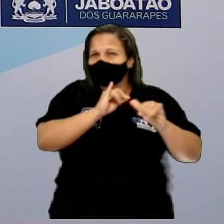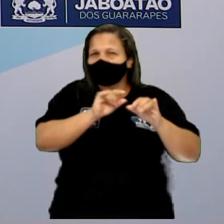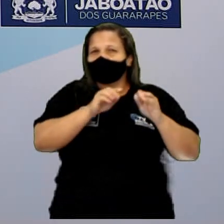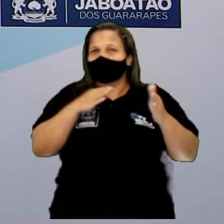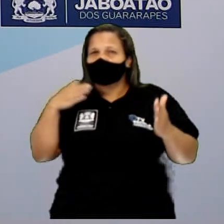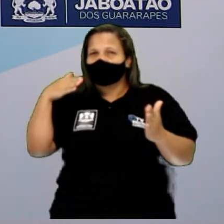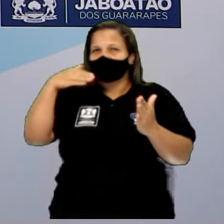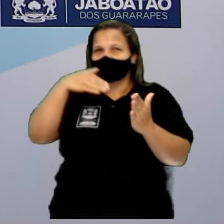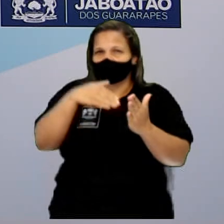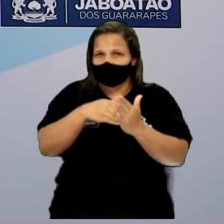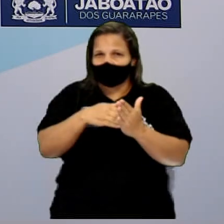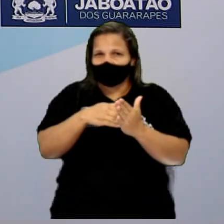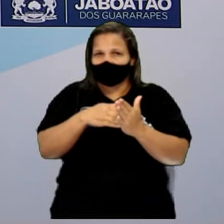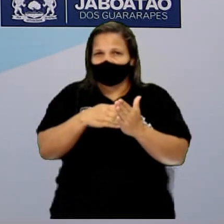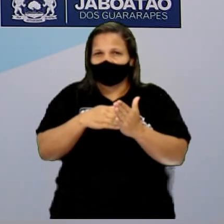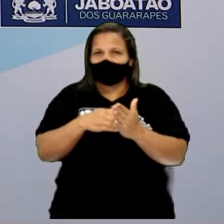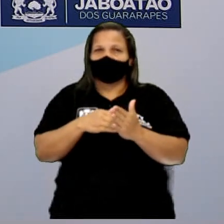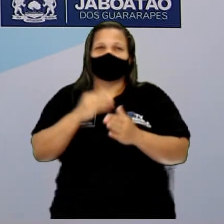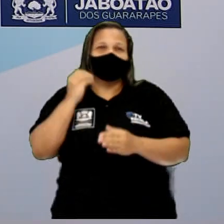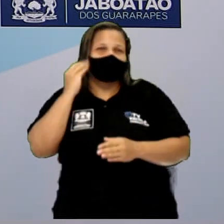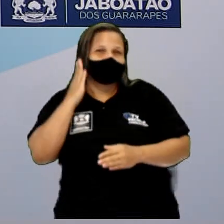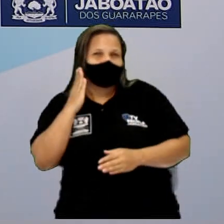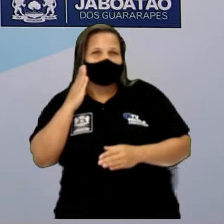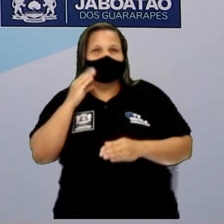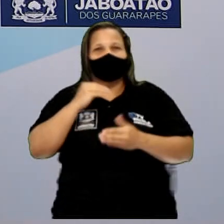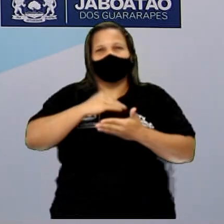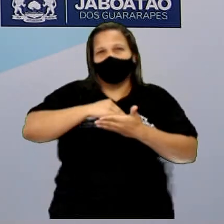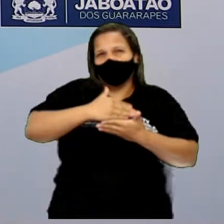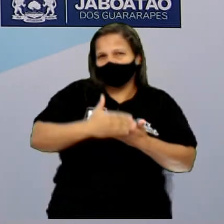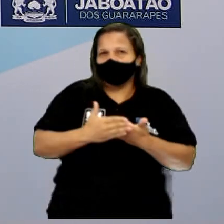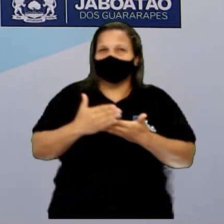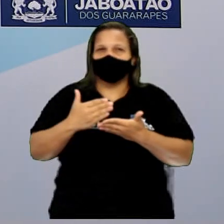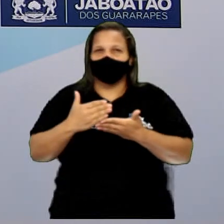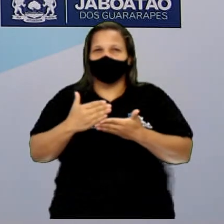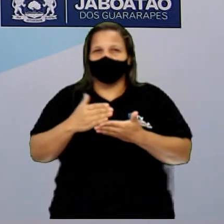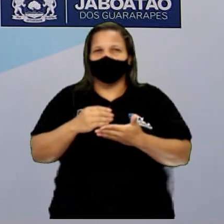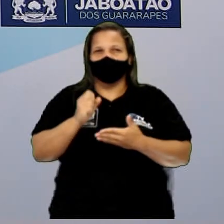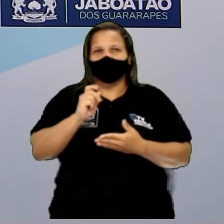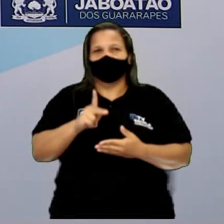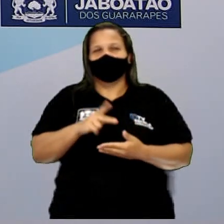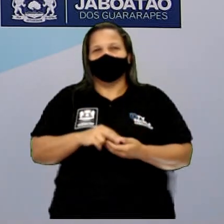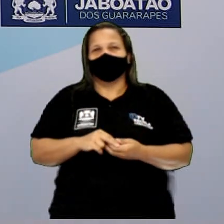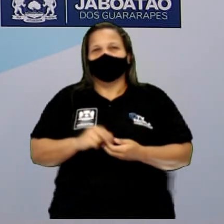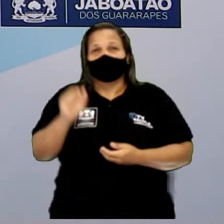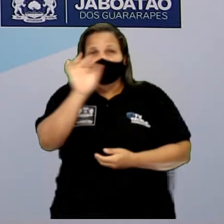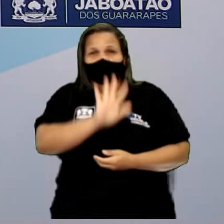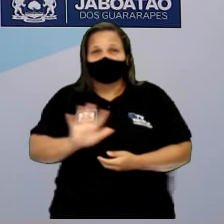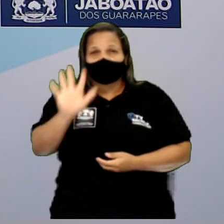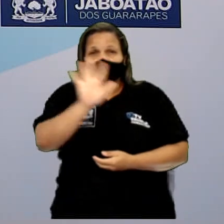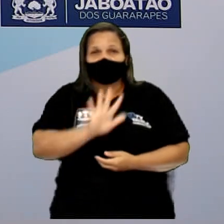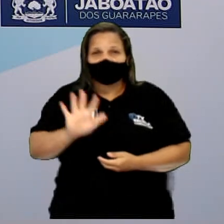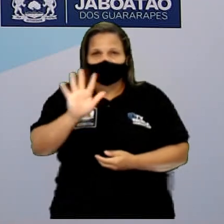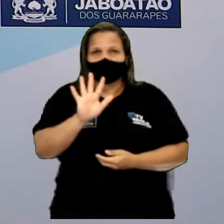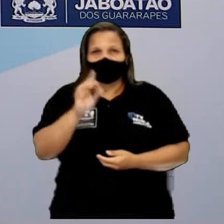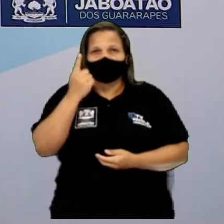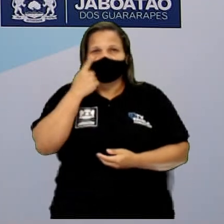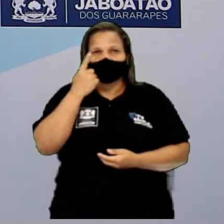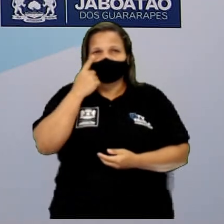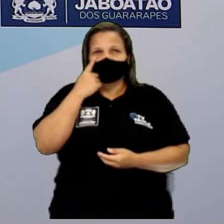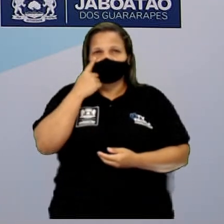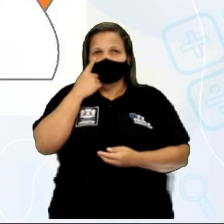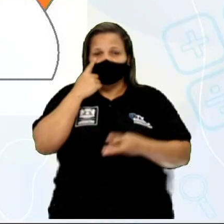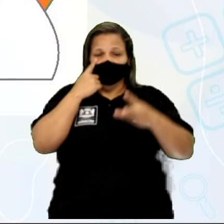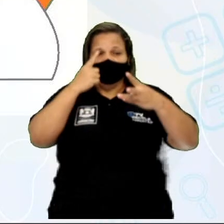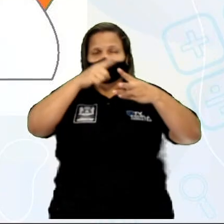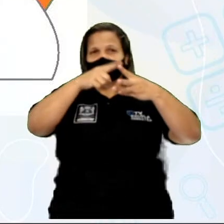comum, muito normal isso aí. Bom, essa figura aí, ela representa perfeitamente as três